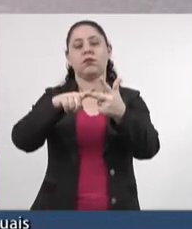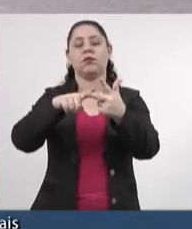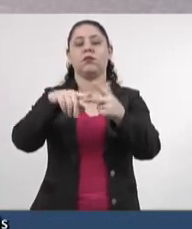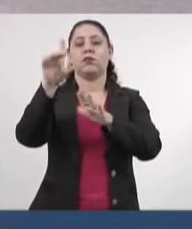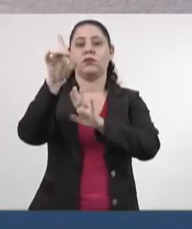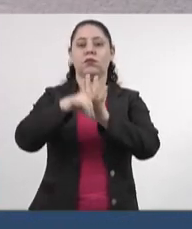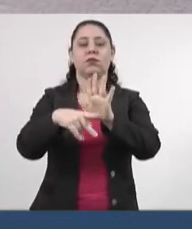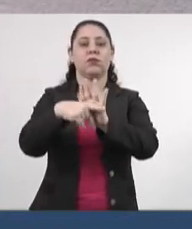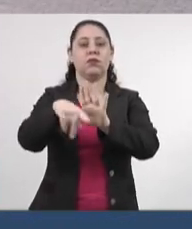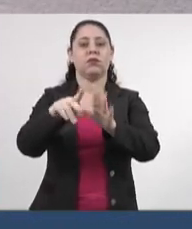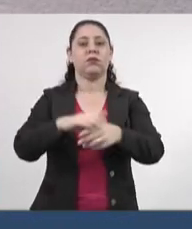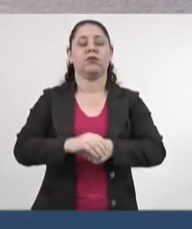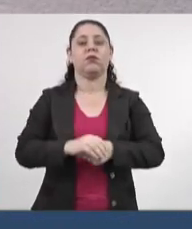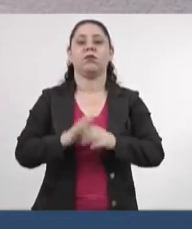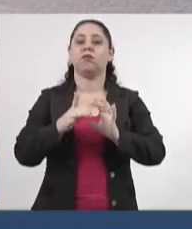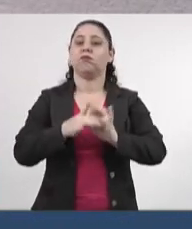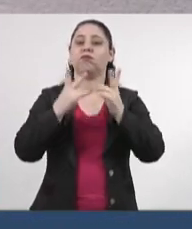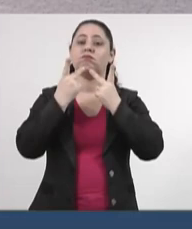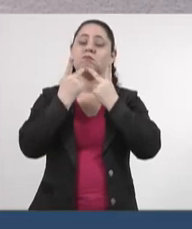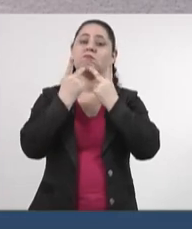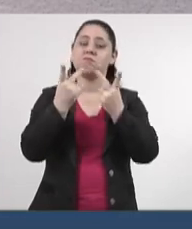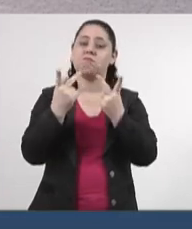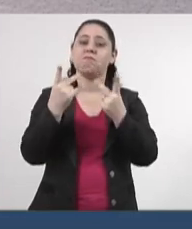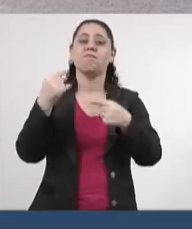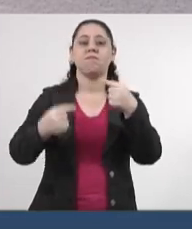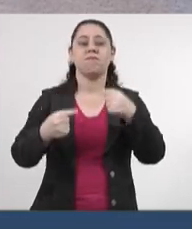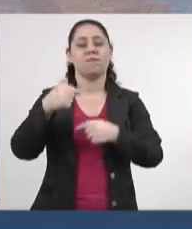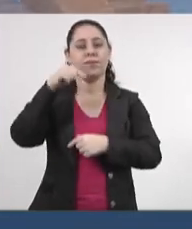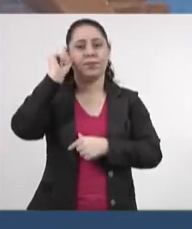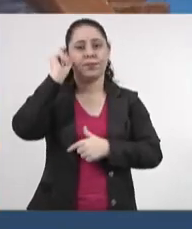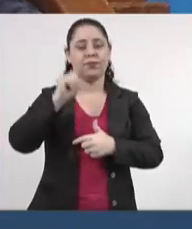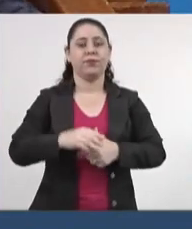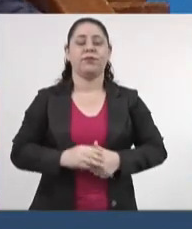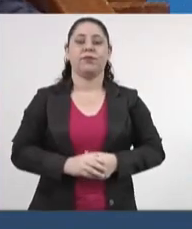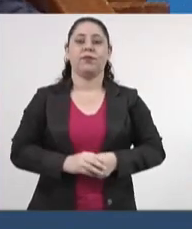direito à liberdade de expressão, que debatemos ontem,